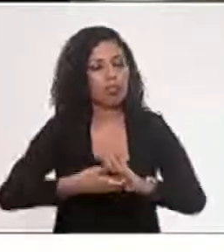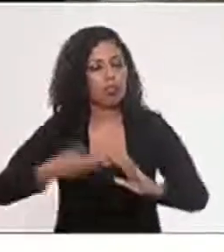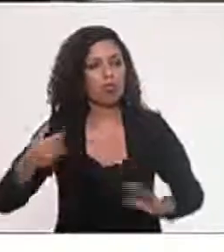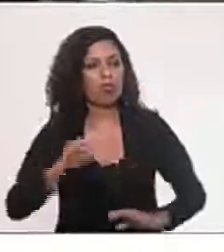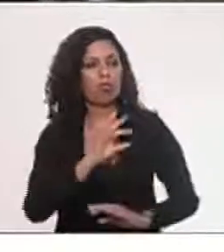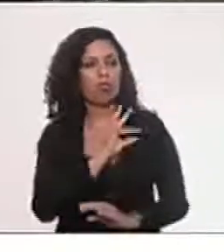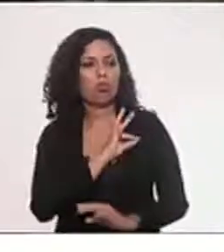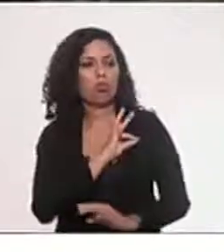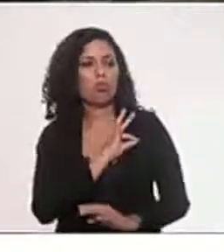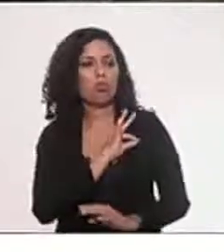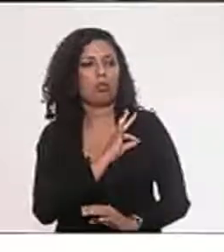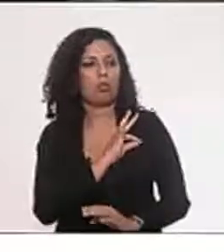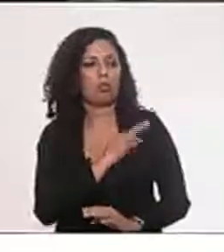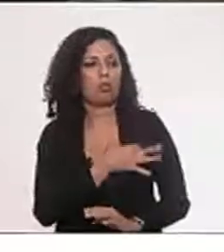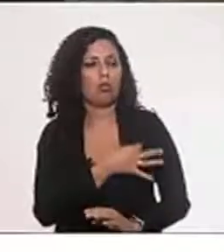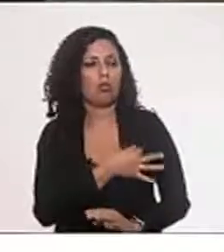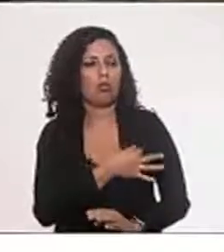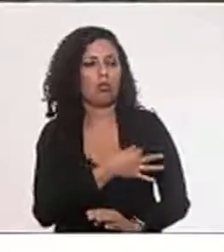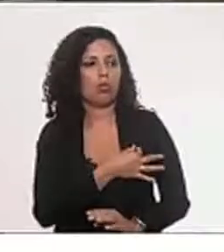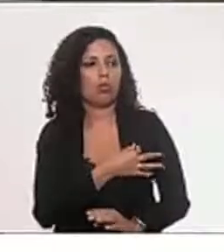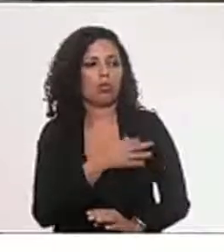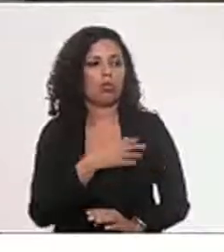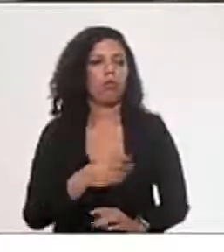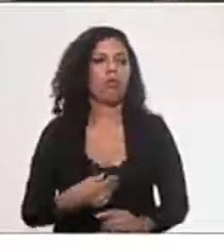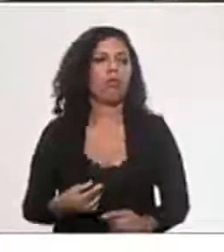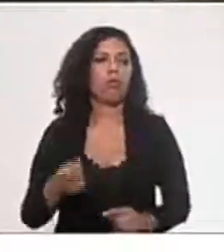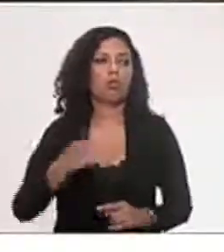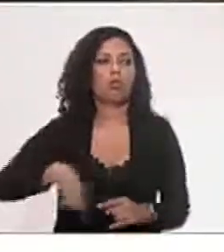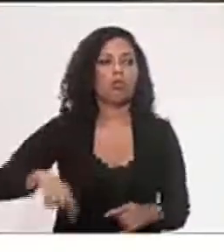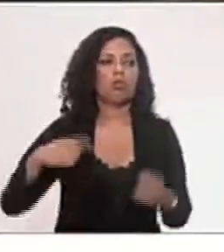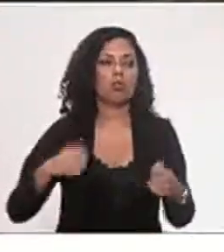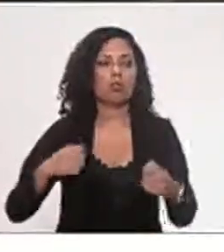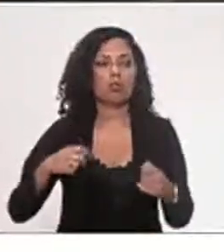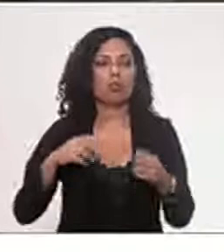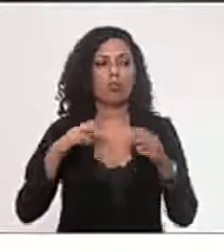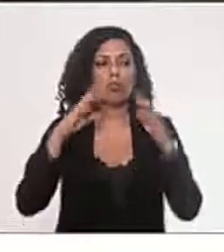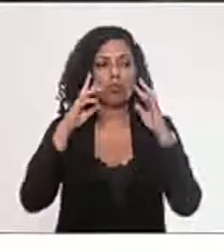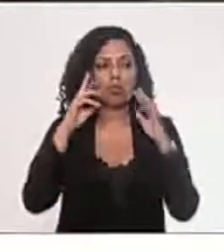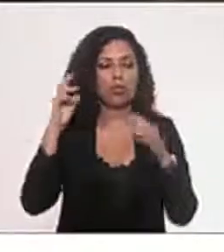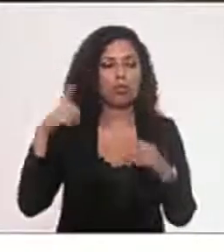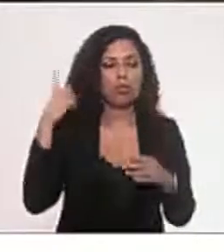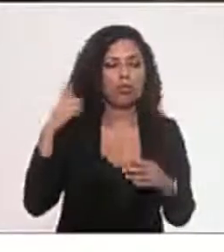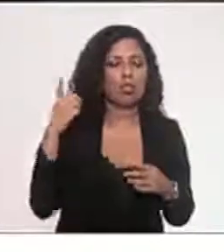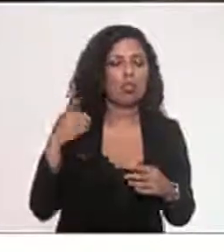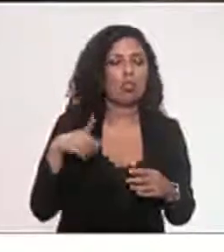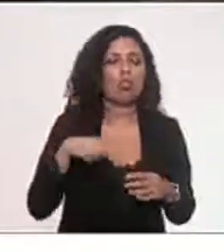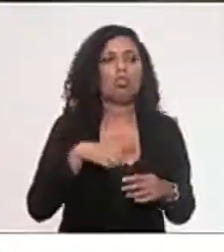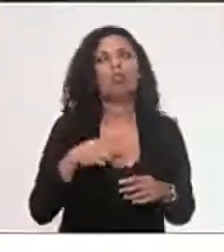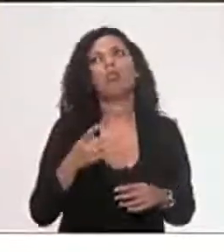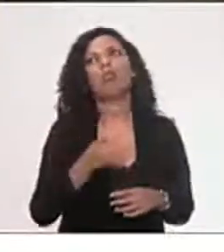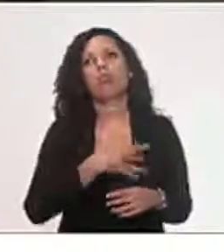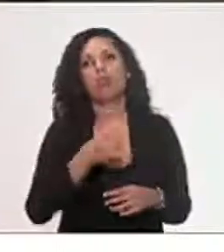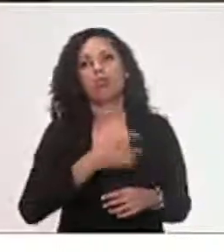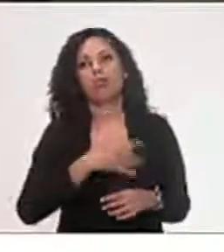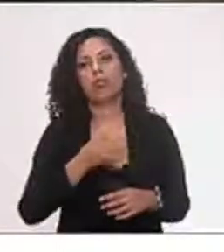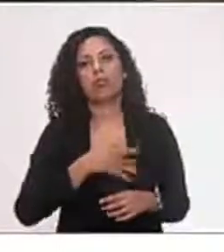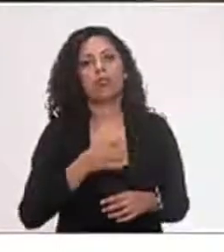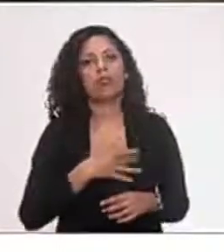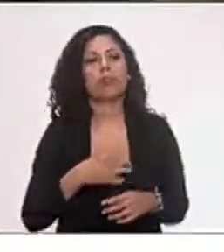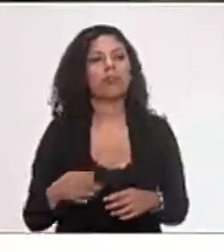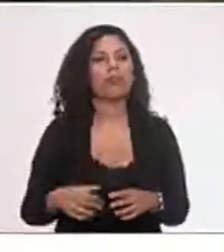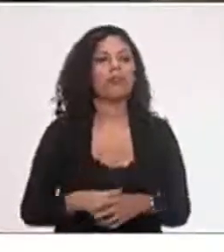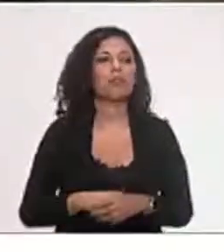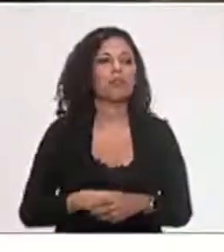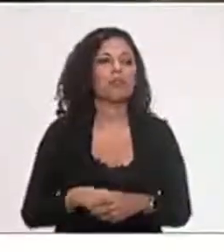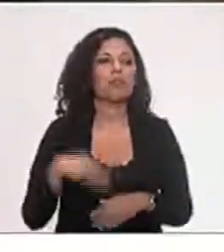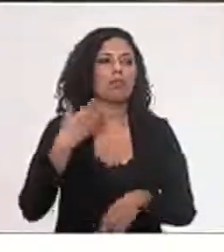até porque nós não andamos, nós somos deputados que defendem a população de bem. Deve estar com medo quem anda em favela, quem defende bandido, vagabundo, quem